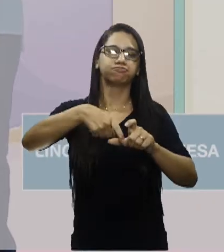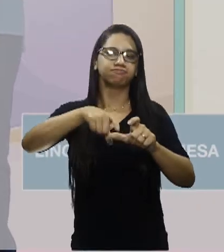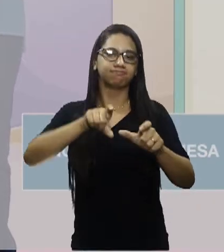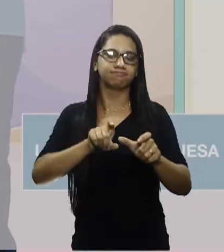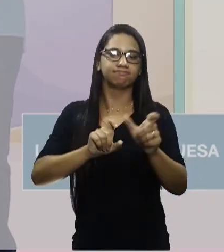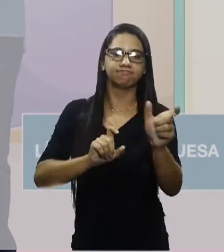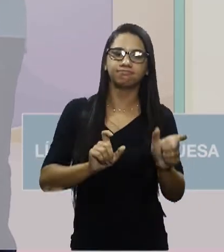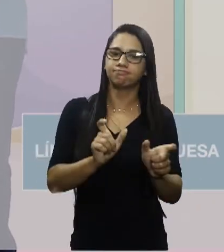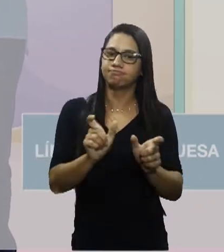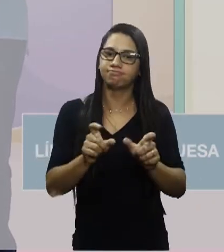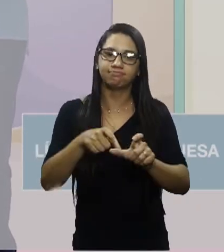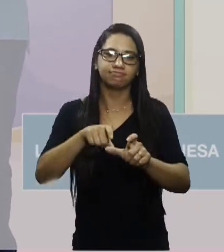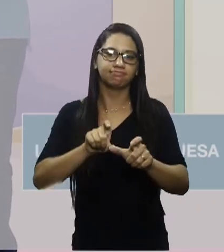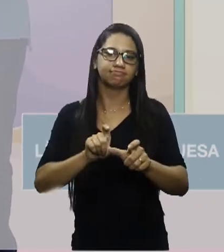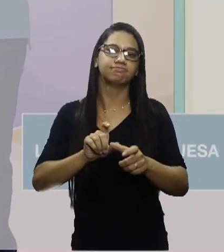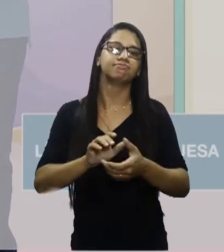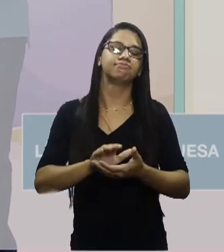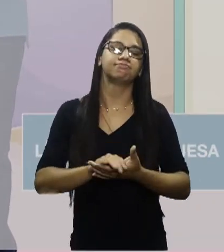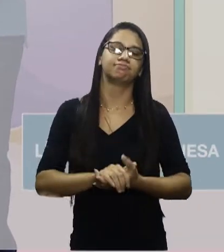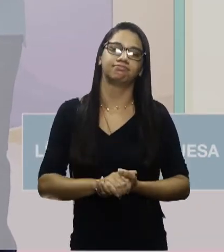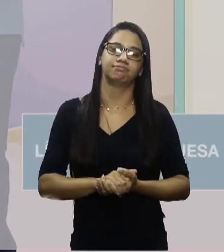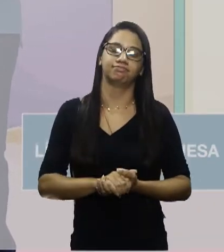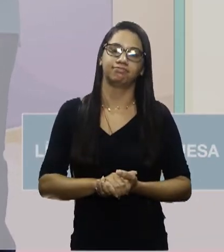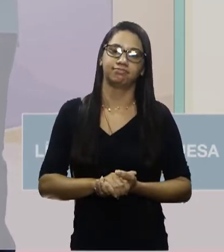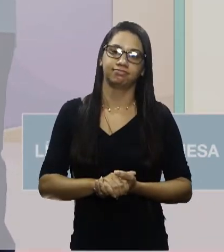com este assunto as orações coordenadas.